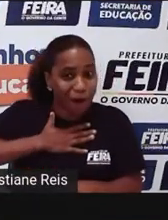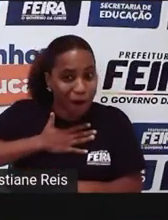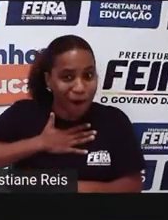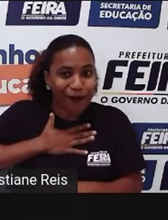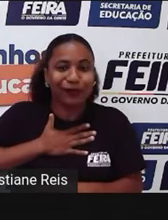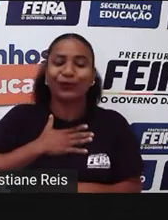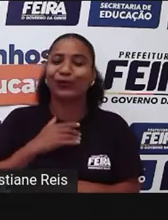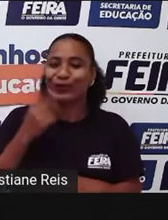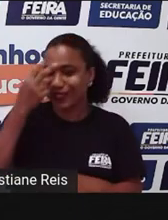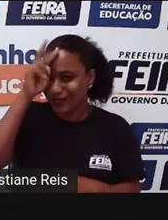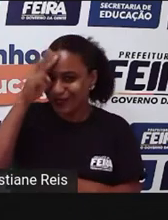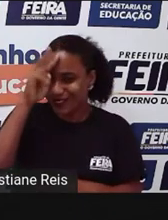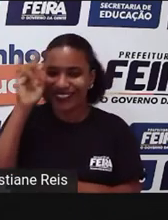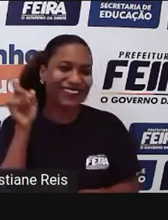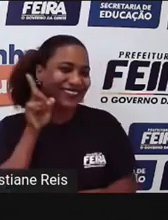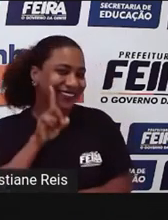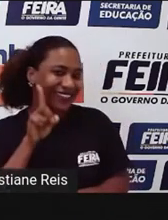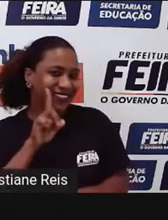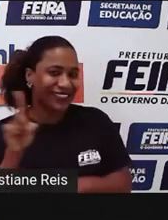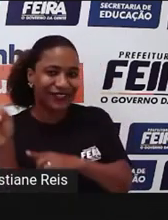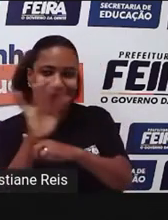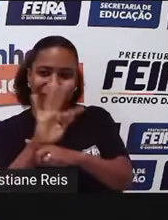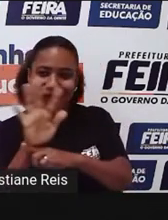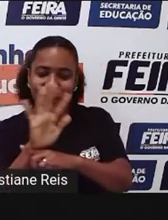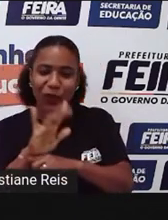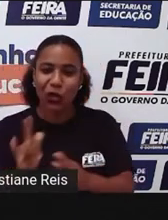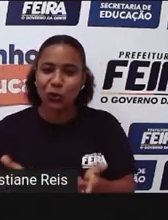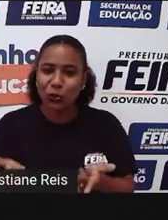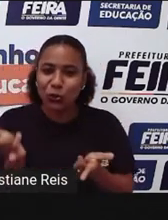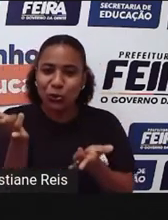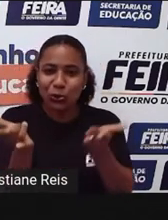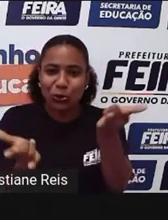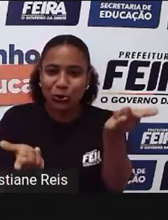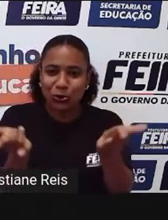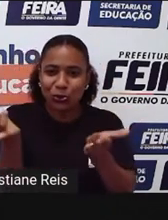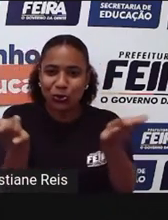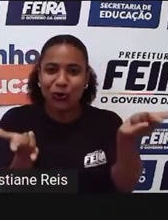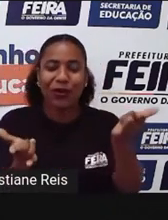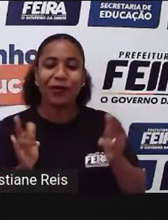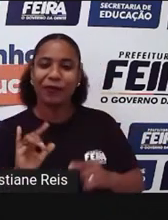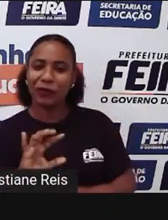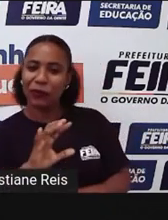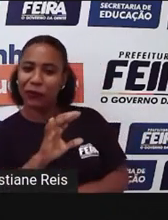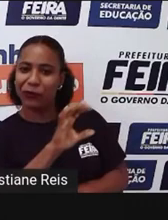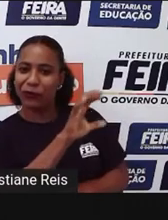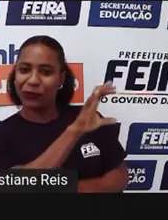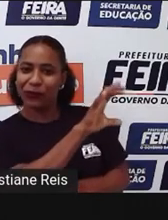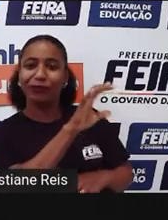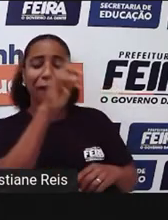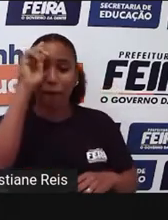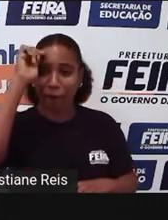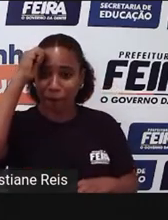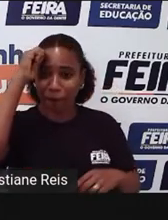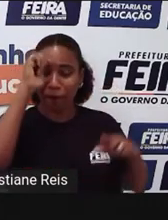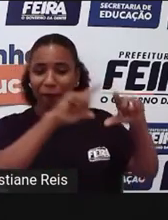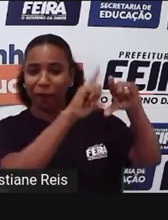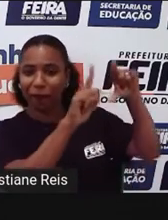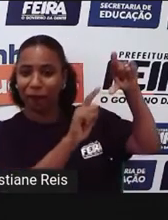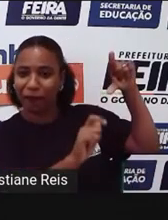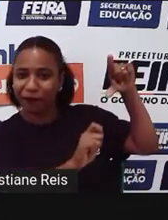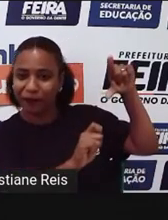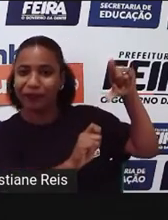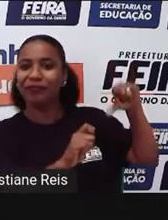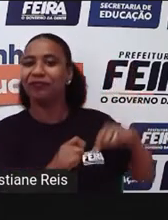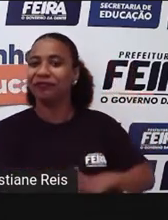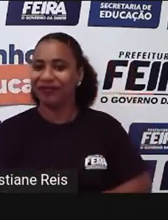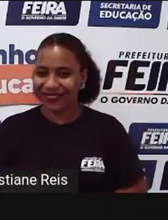lá nos Estados Unidos, e eu não sabia que existia um Homem-Aranha africano, adorei saber. Professora, assim, a gente poderia ficar